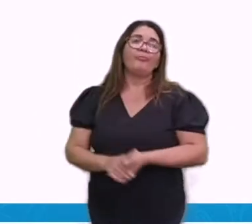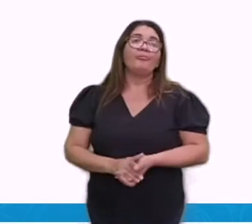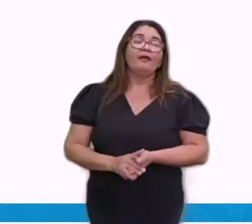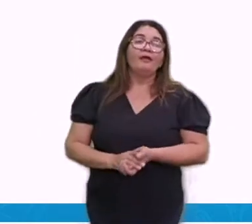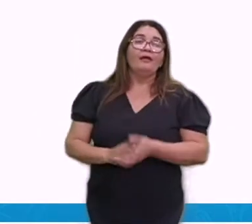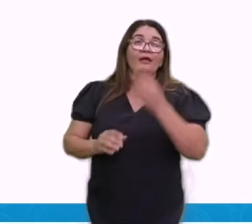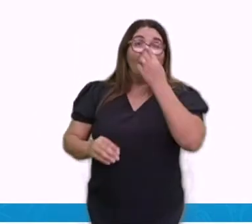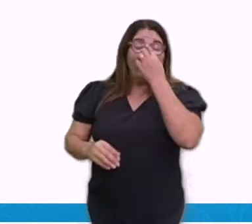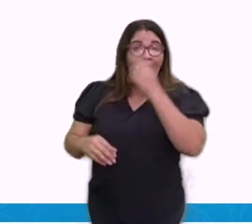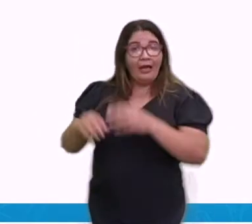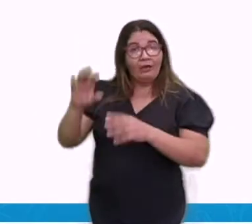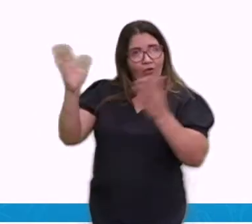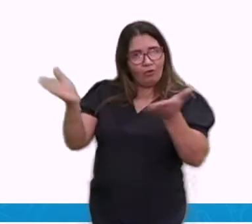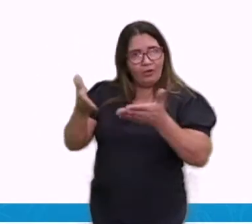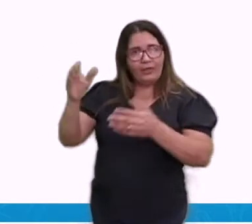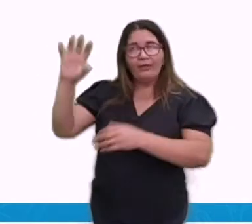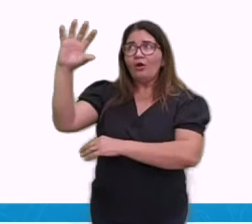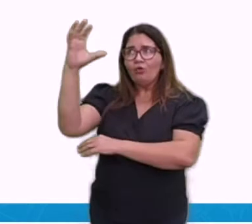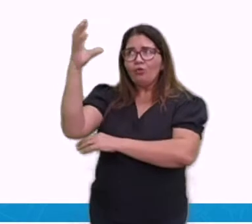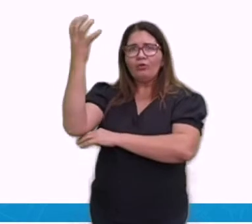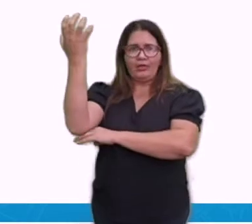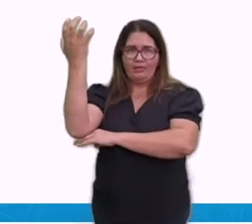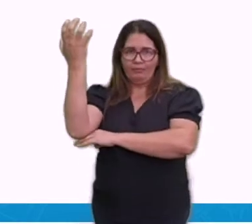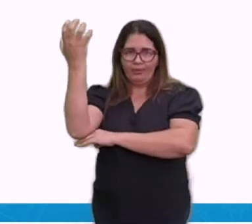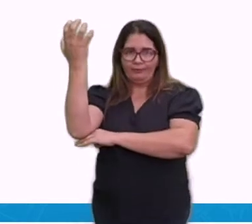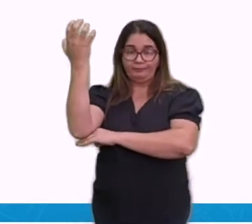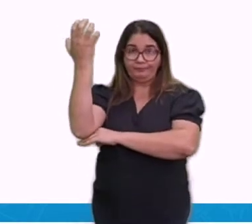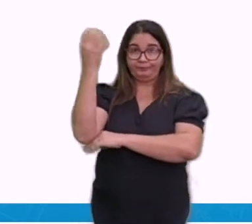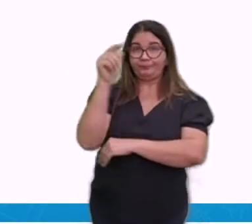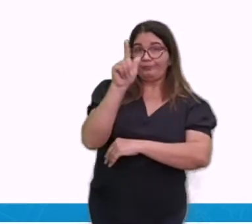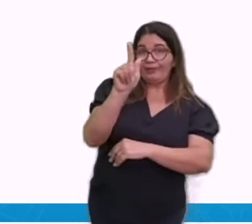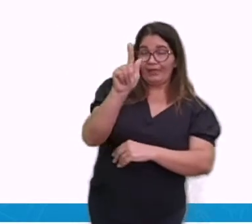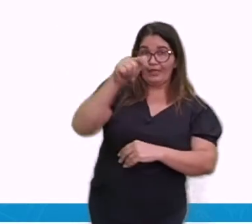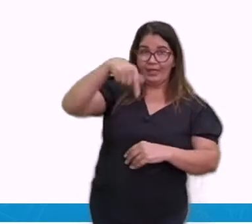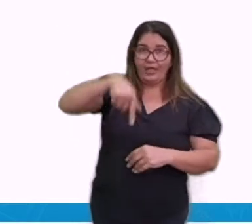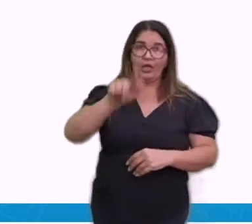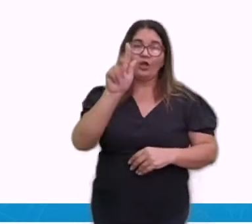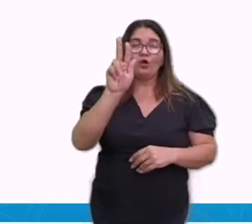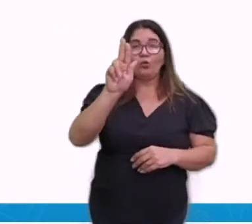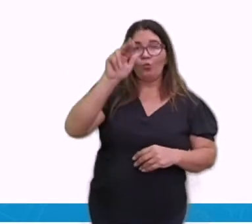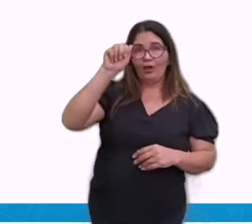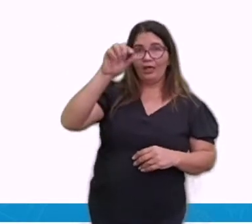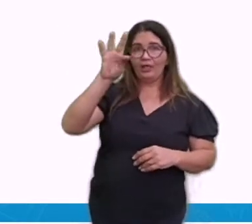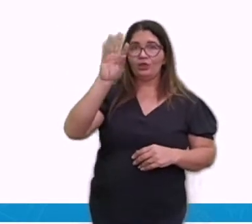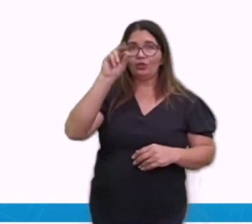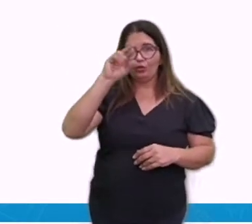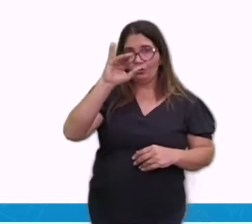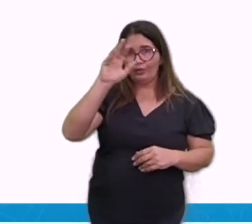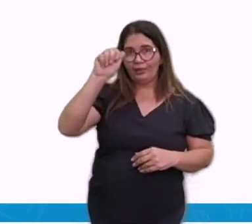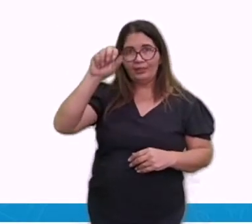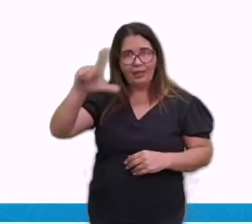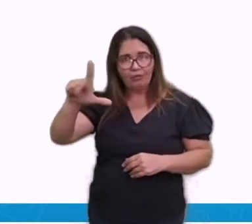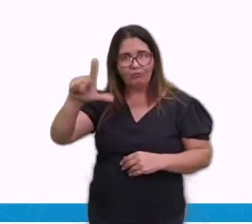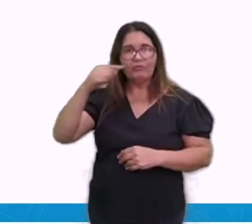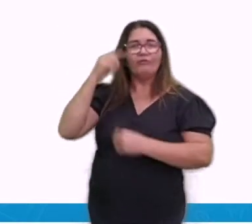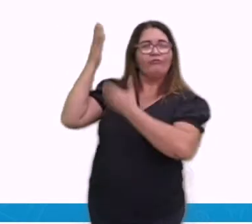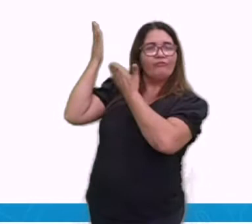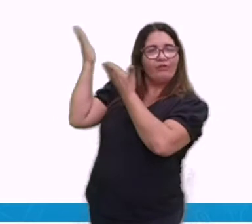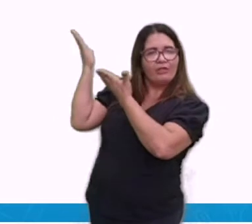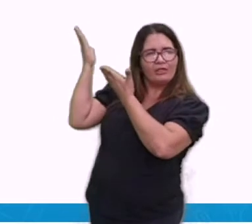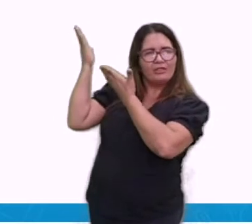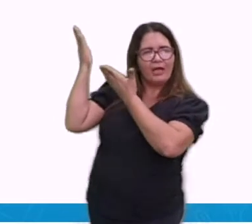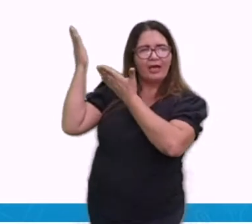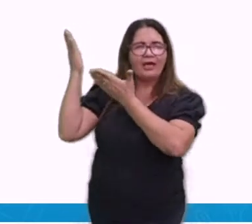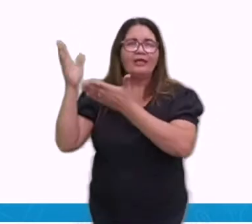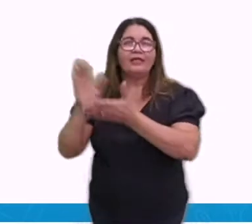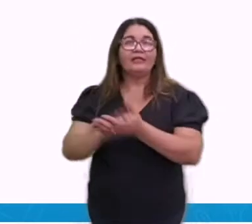A gente tem que o clima equatorial. Vamos falar um pouquinho sobre ele. O clima equatorial tem uma temperatura média anual, é muito elevada,